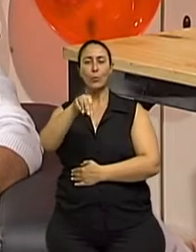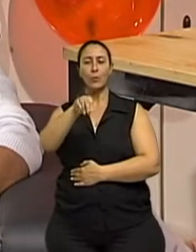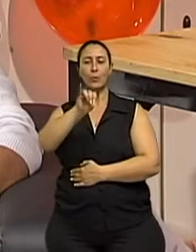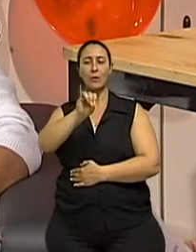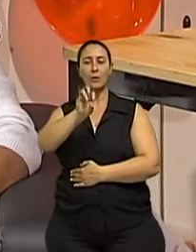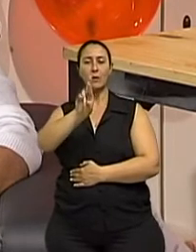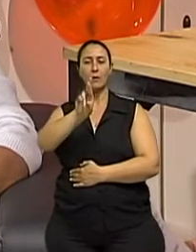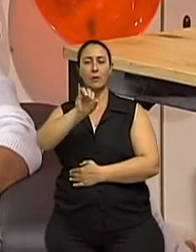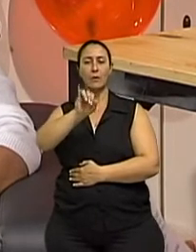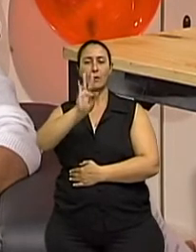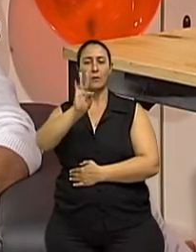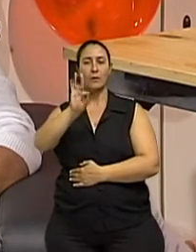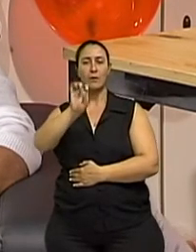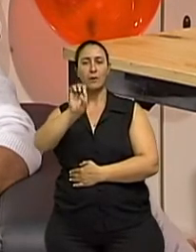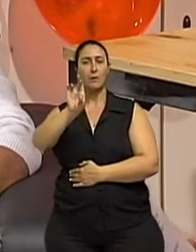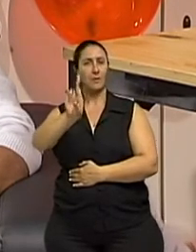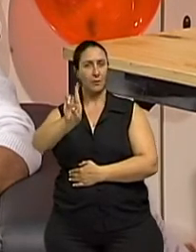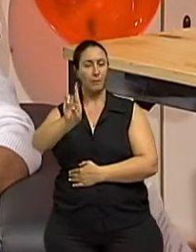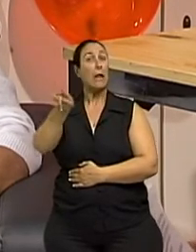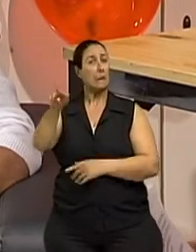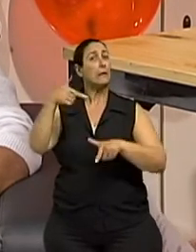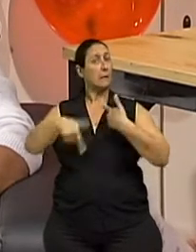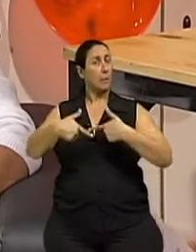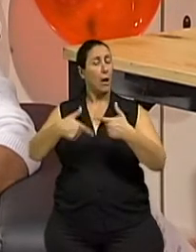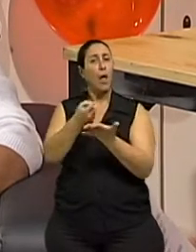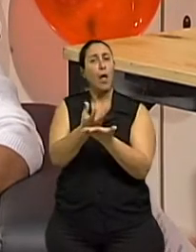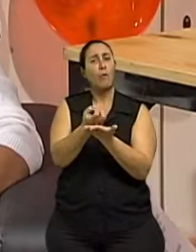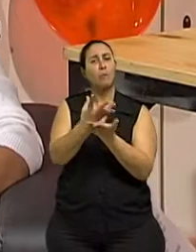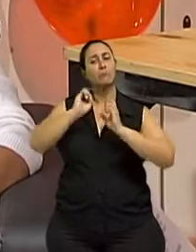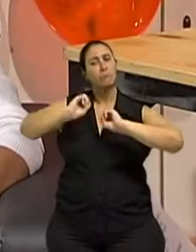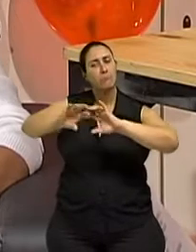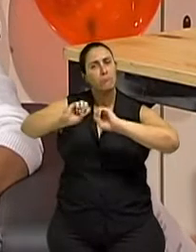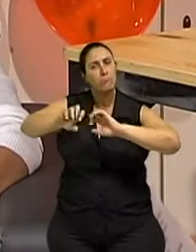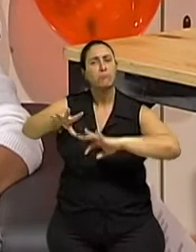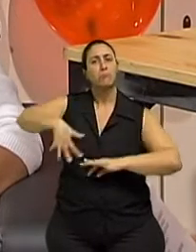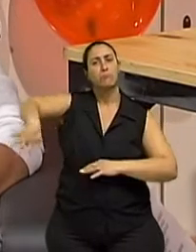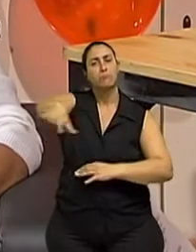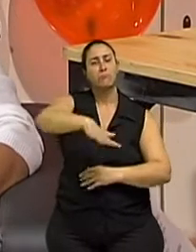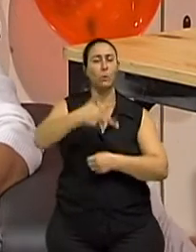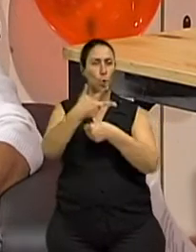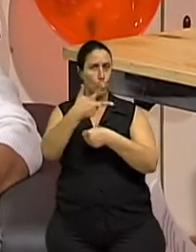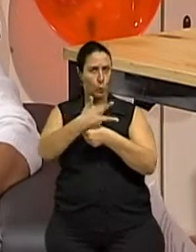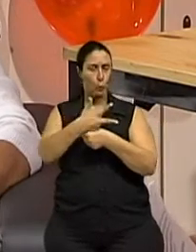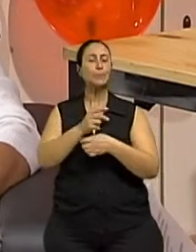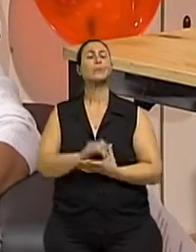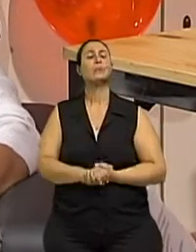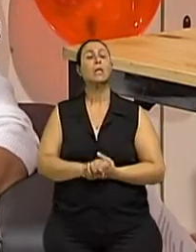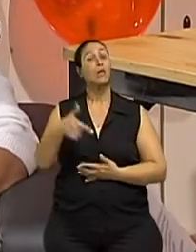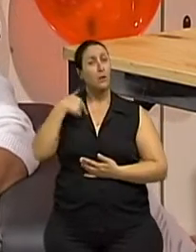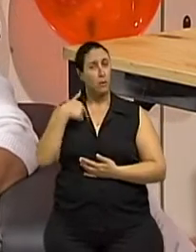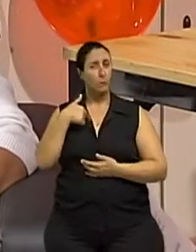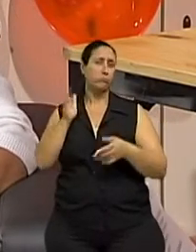alfabetização de idosos. É maravilhoso. Inclusive, num local onde eu trabalho, também